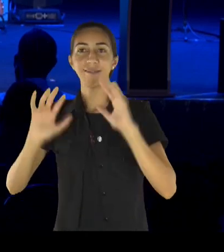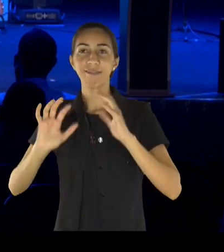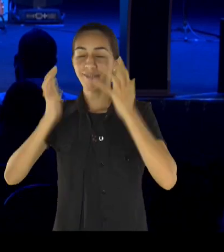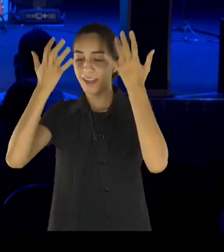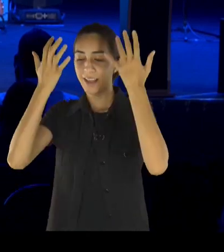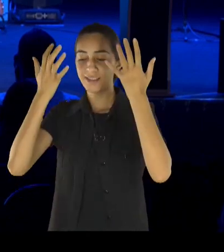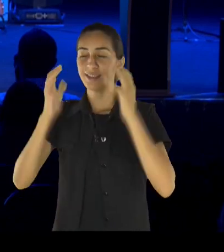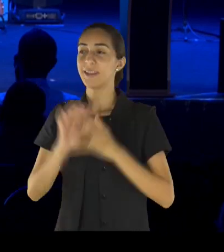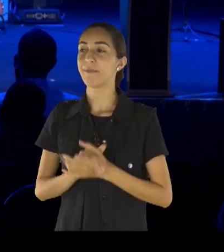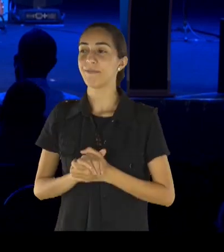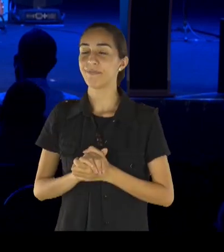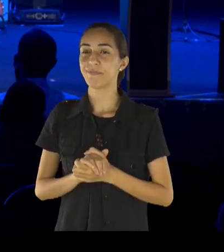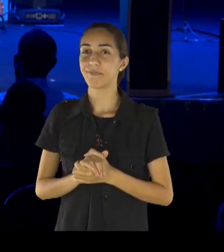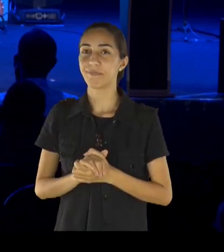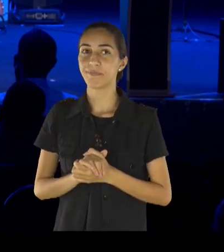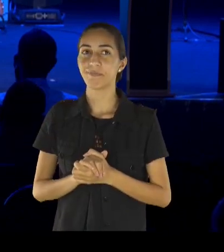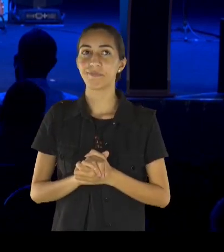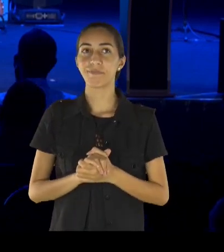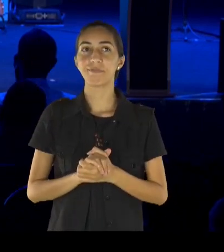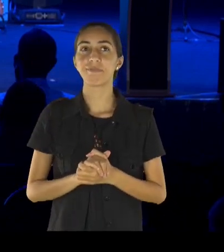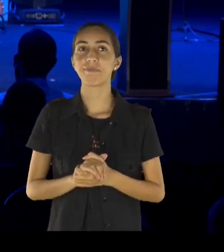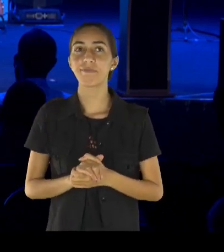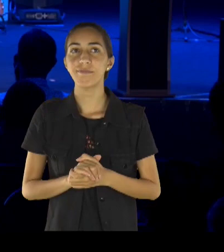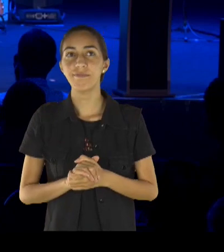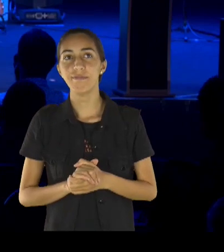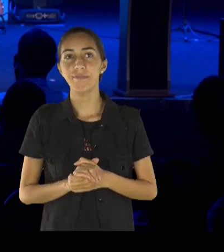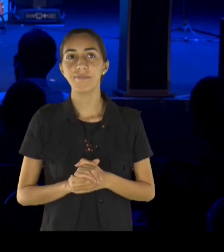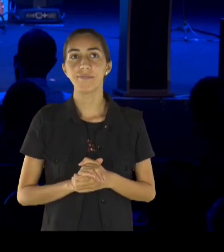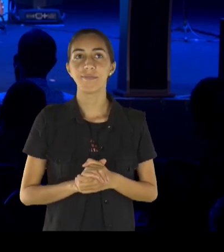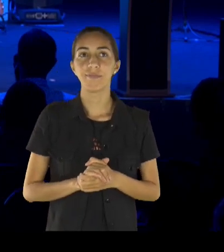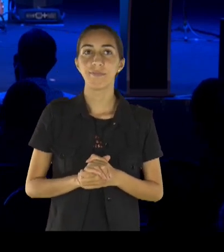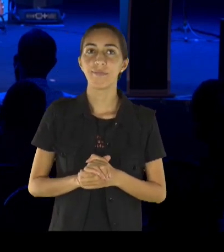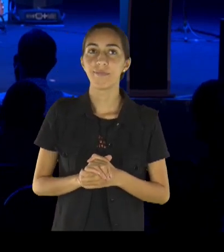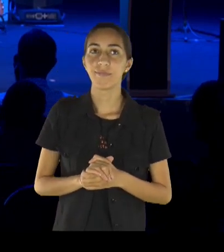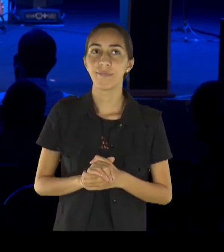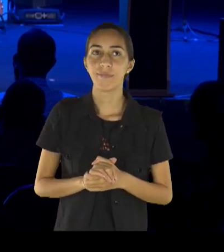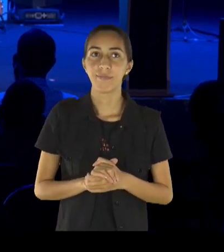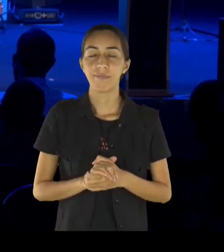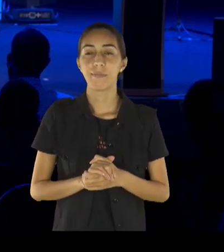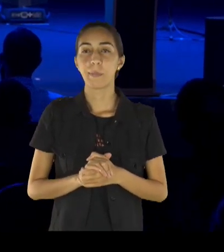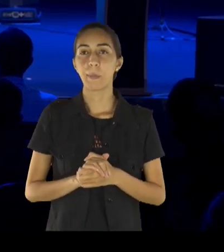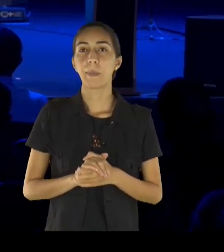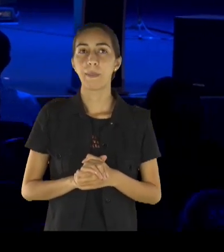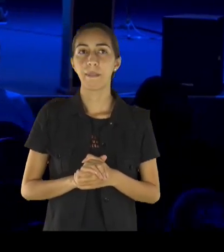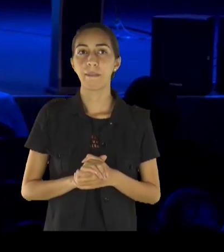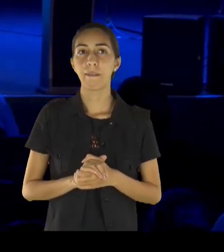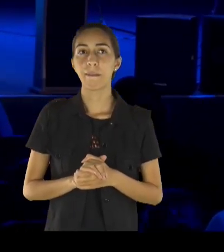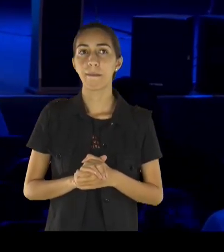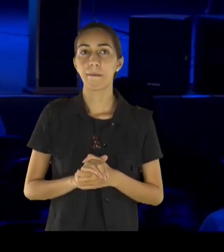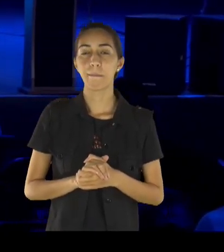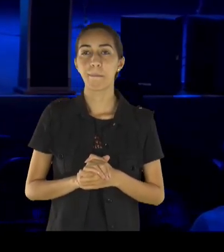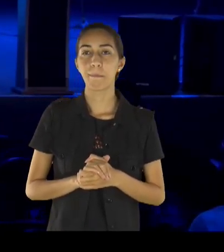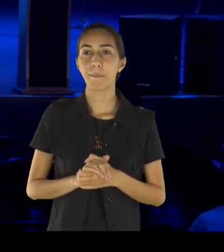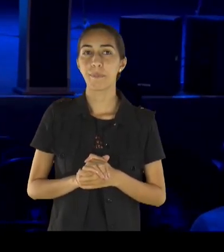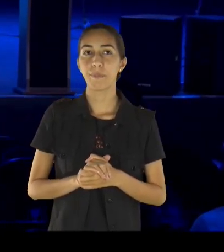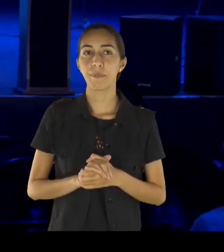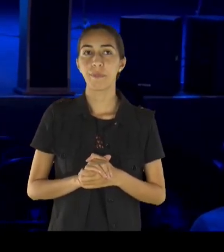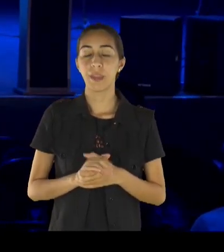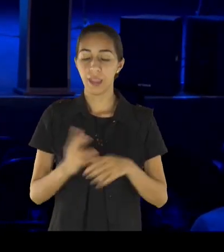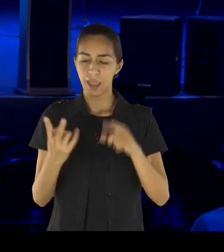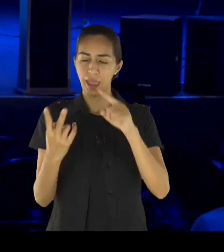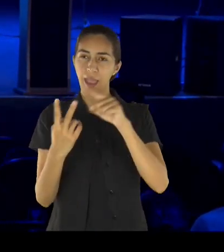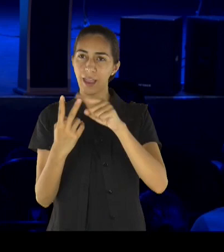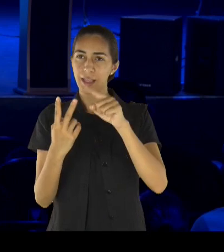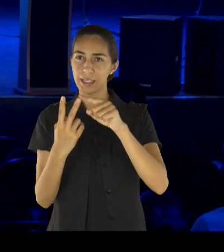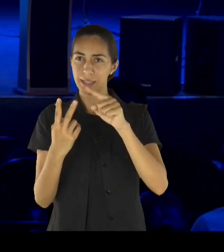amigos, mas o irmão falou que gastou com prostituta, aquele meu irmão que gastou com prostituta, está aí de volta, e meu pai